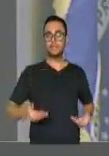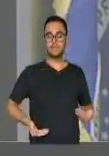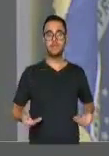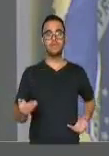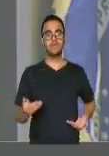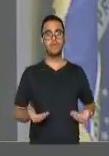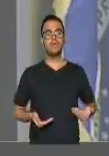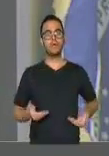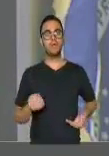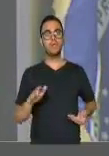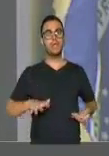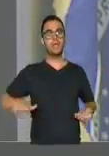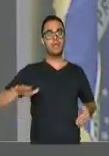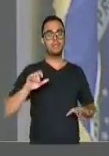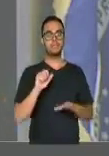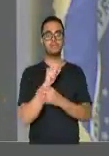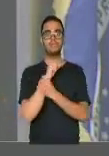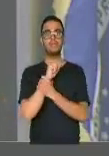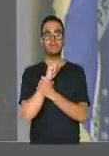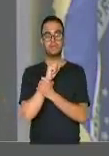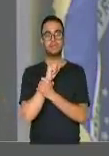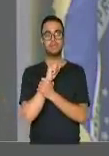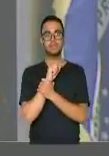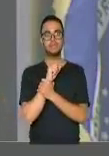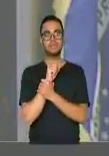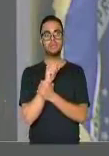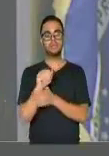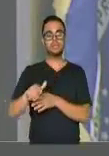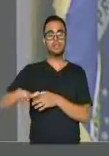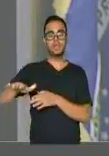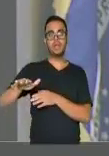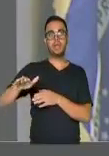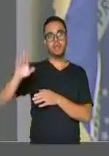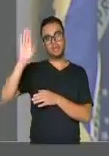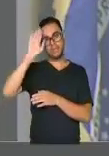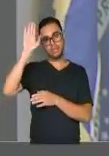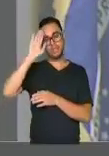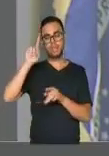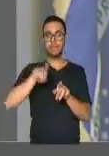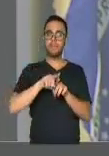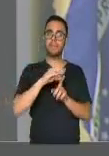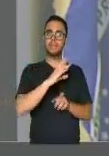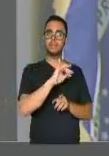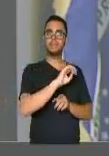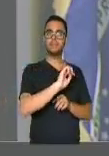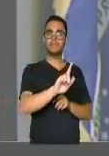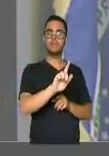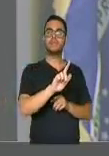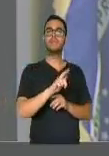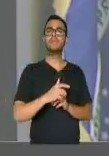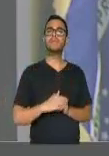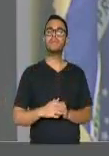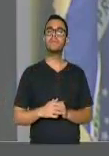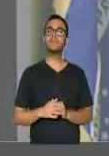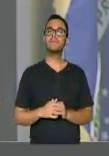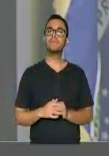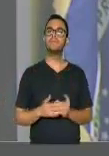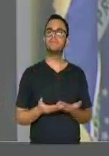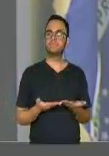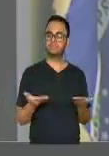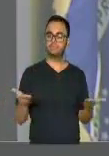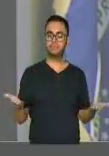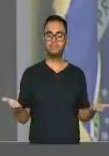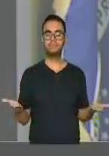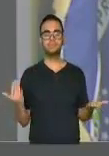área da segurança, entre na área militar e na área civil, delegado Edson Moreira. Isso